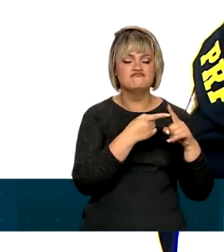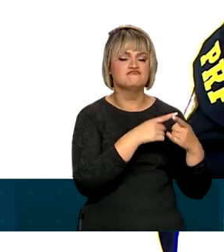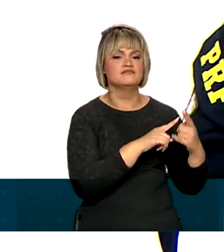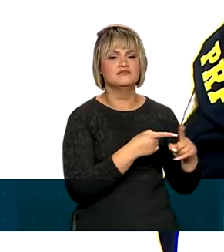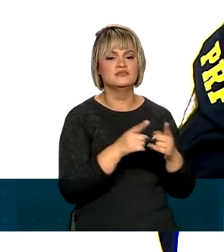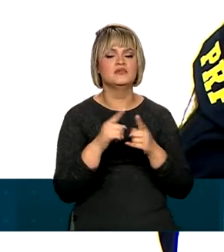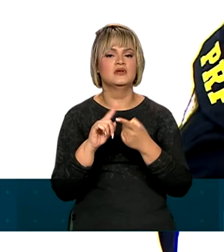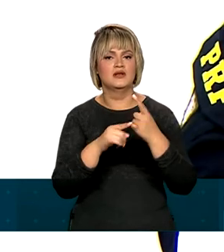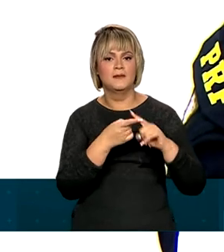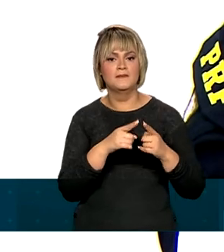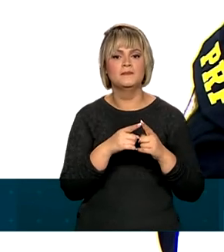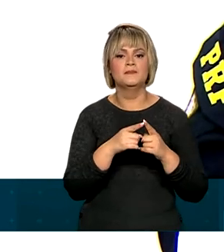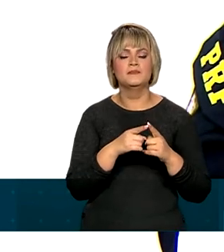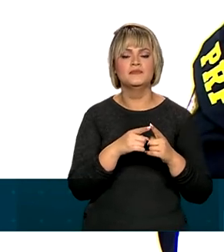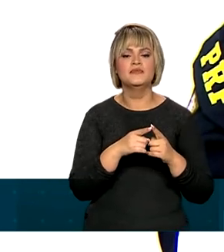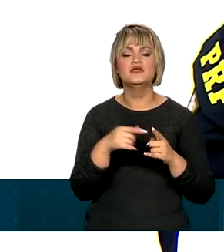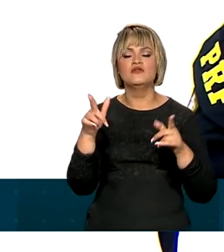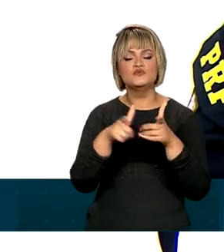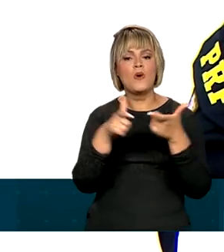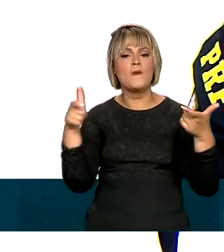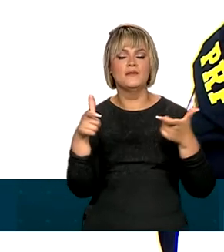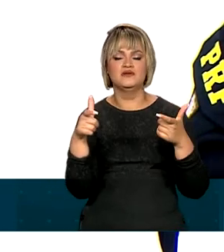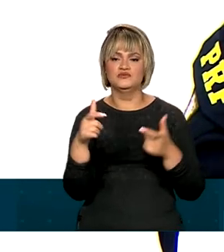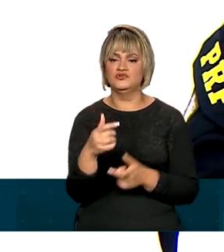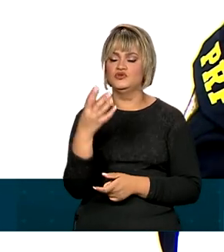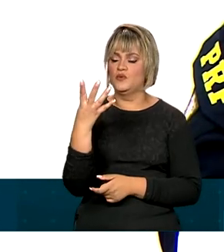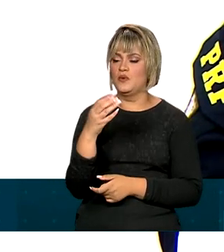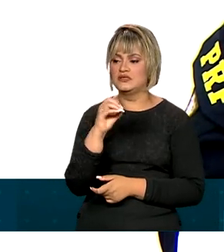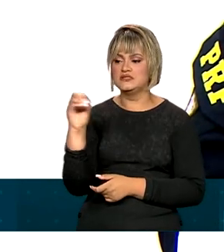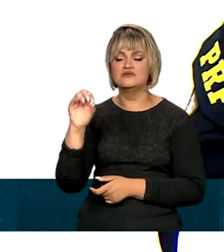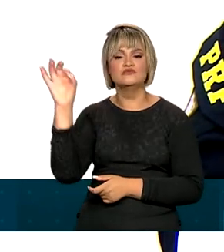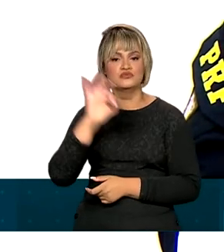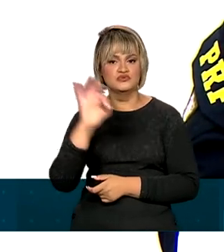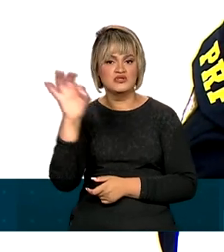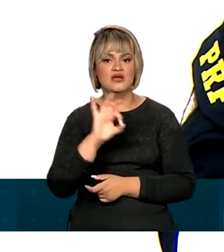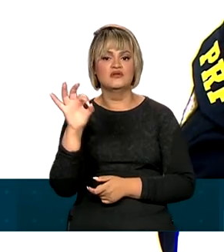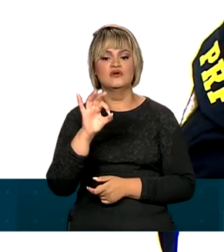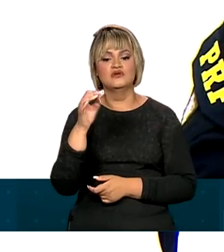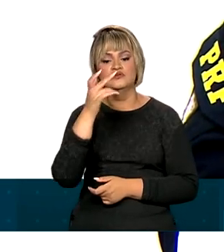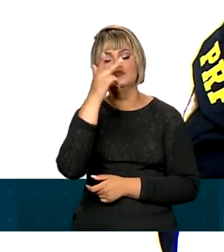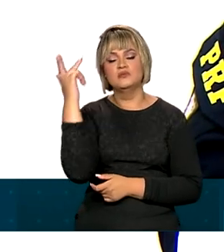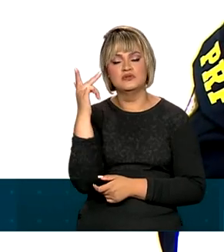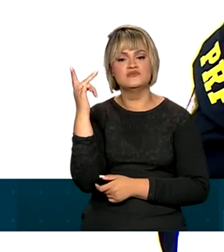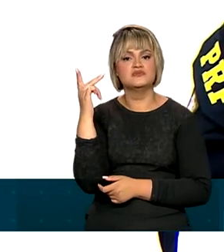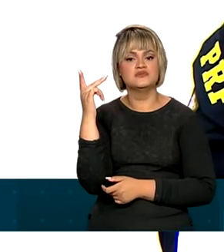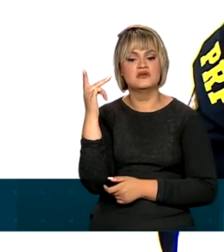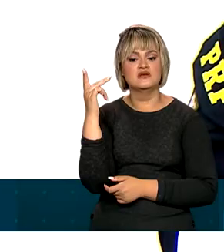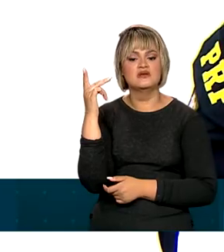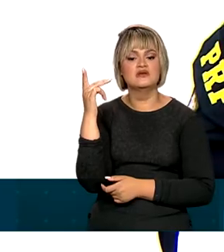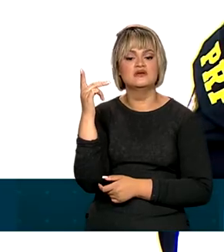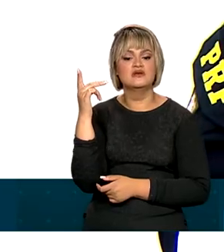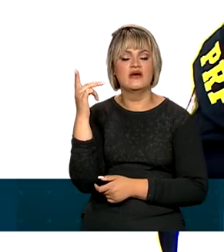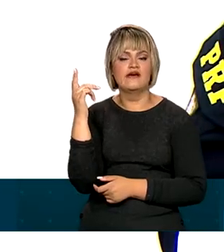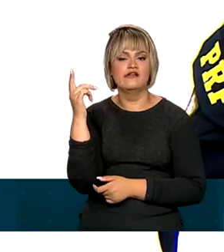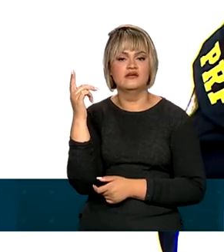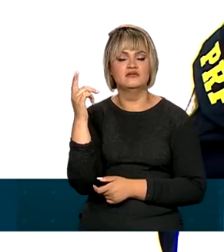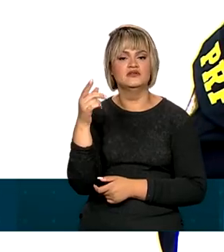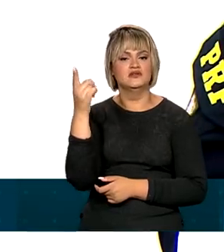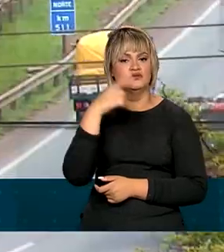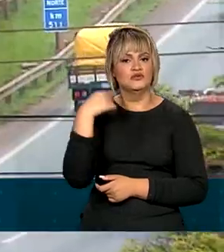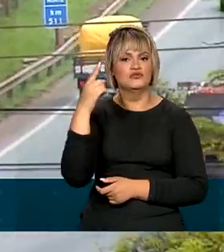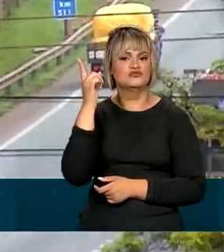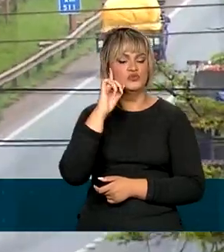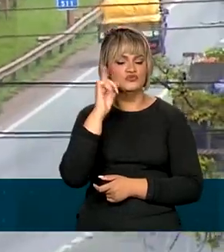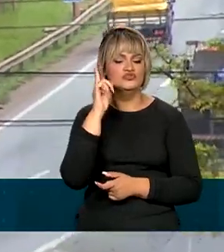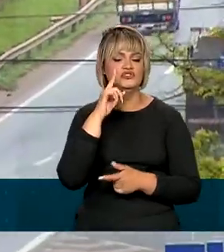comentadas aqui pelo Inspetor Herrido, uma ampliação de 400% do nosso efetivo que nós empregamos diariamente.